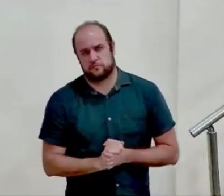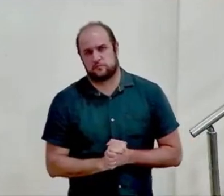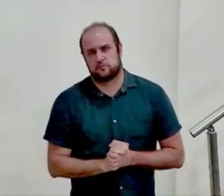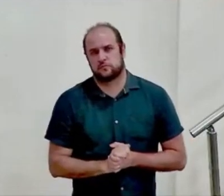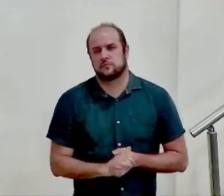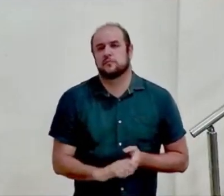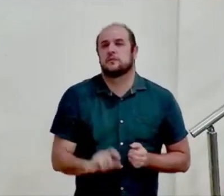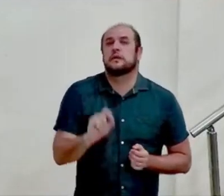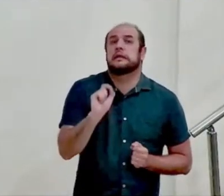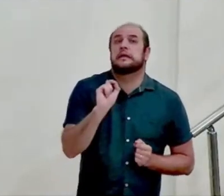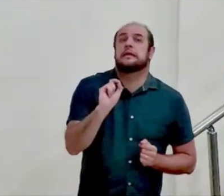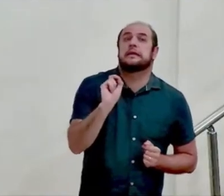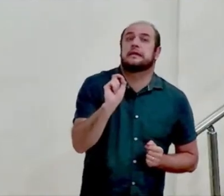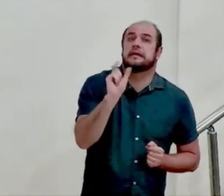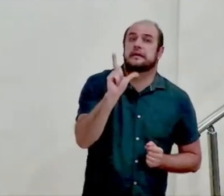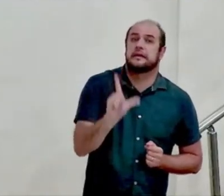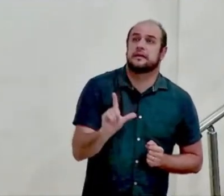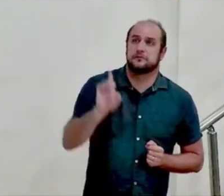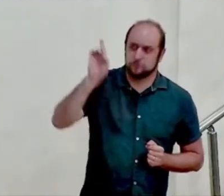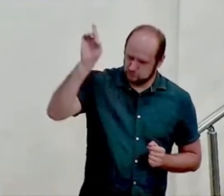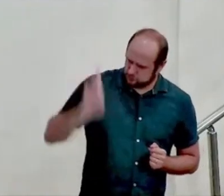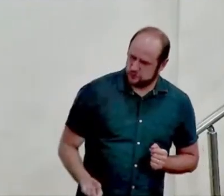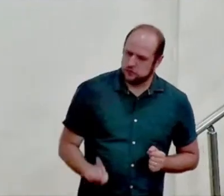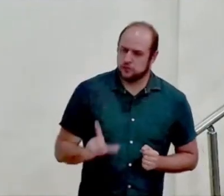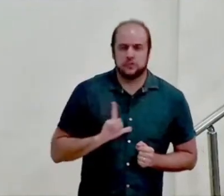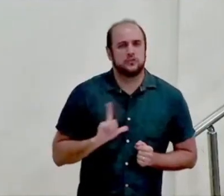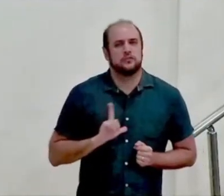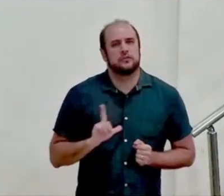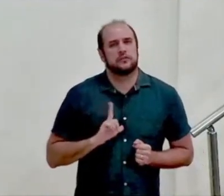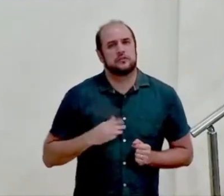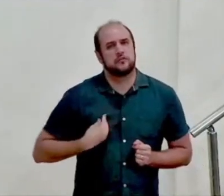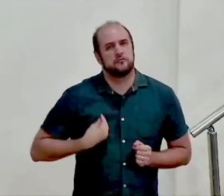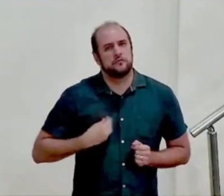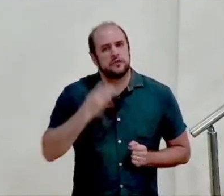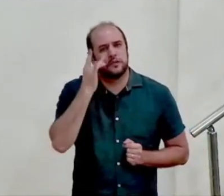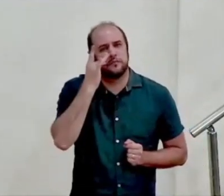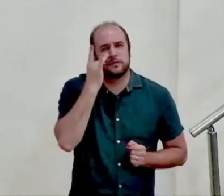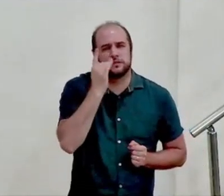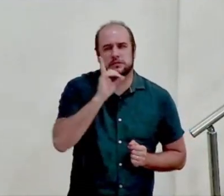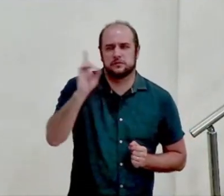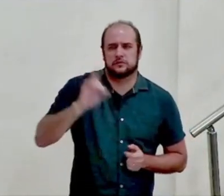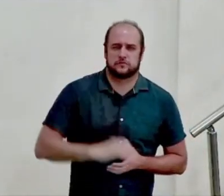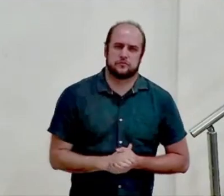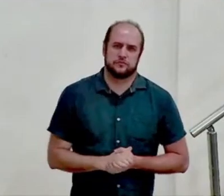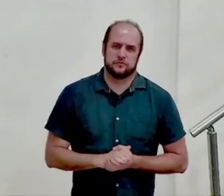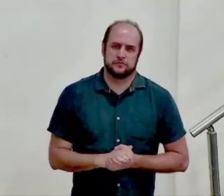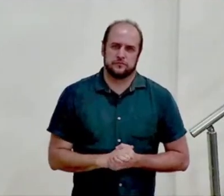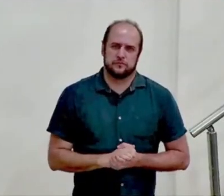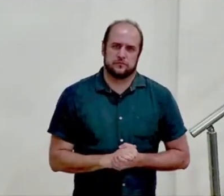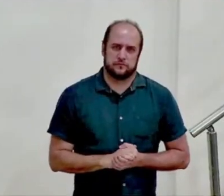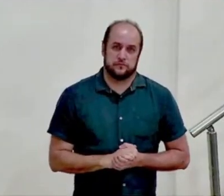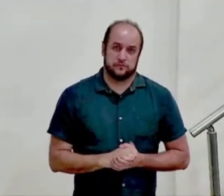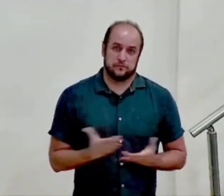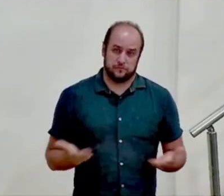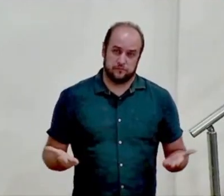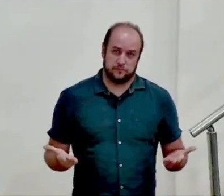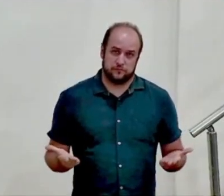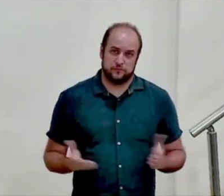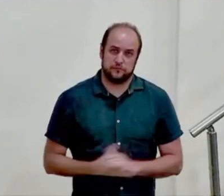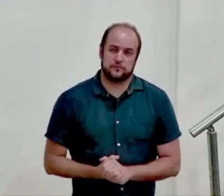quem tem o direito de viver na presença de Deus? Esta é a questão.